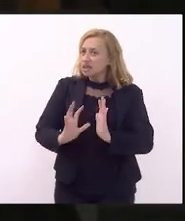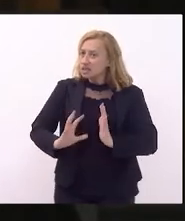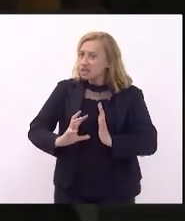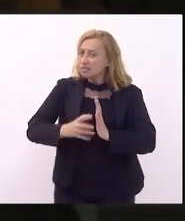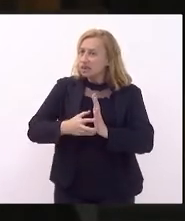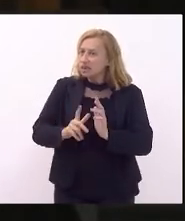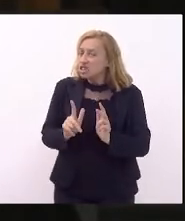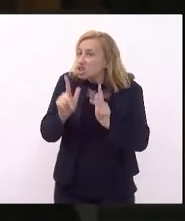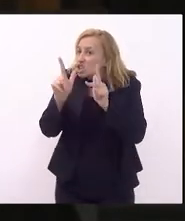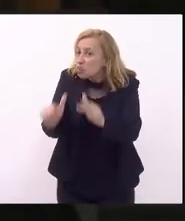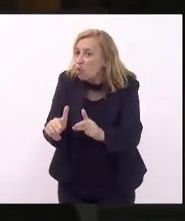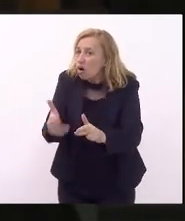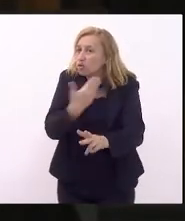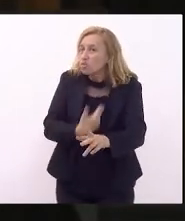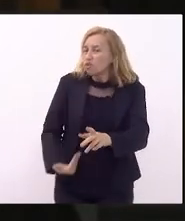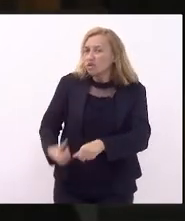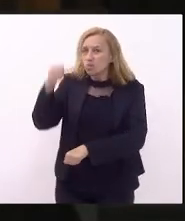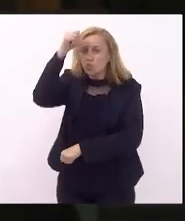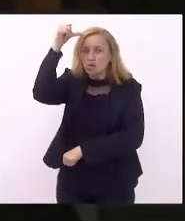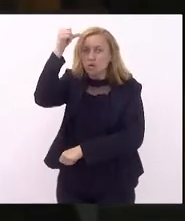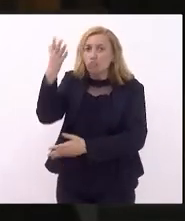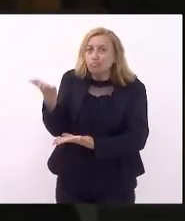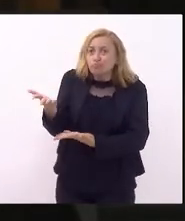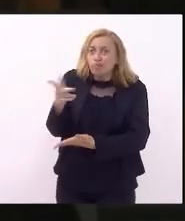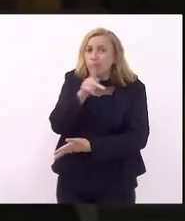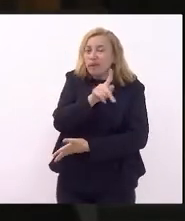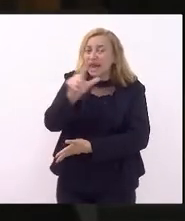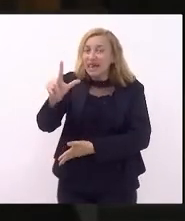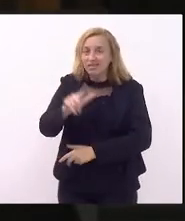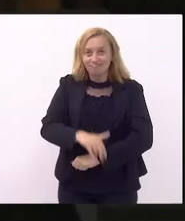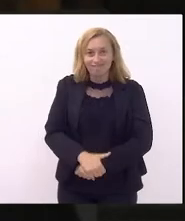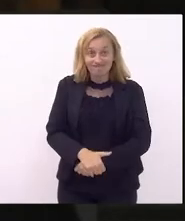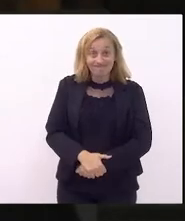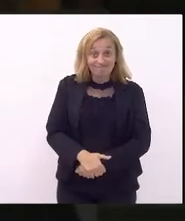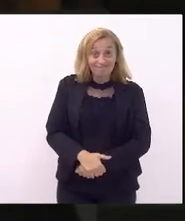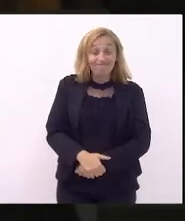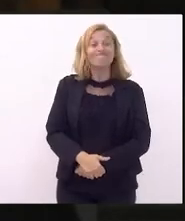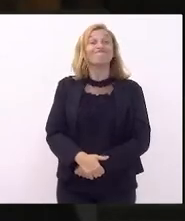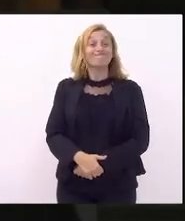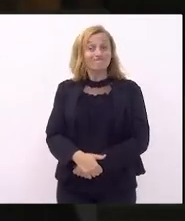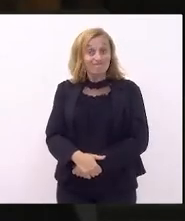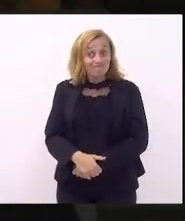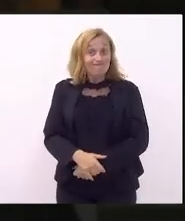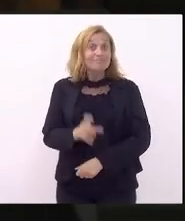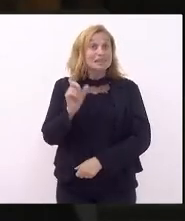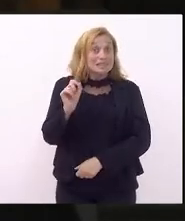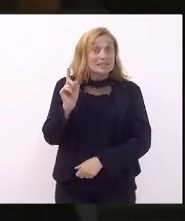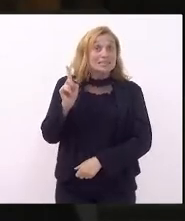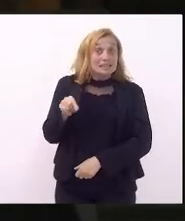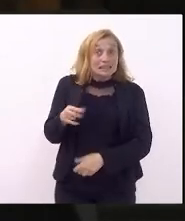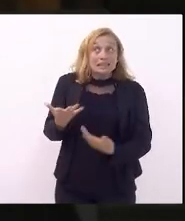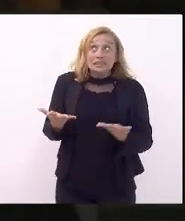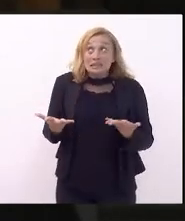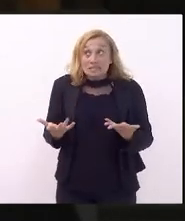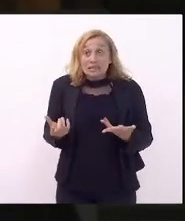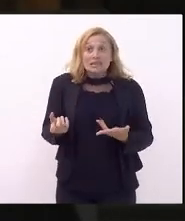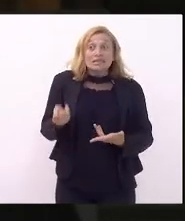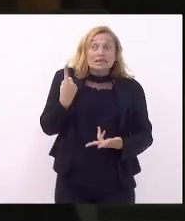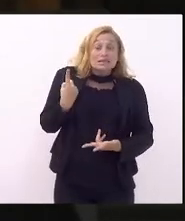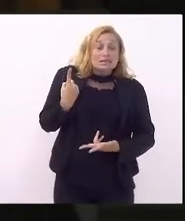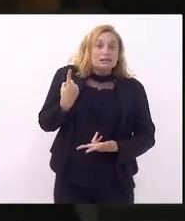presidente do governador Cláudio Castro, o PL, o que é algo também muito